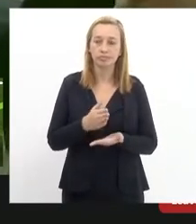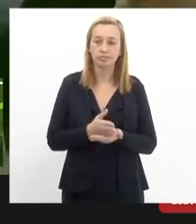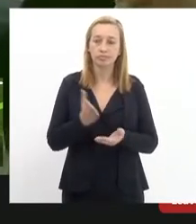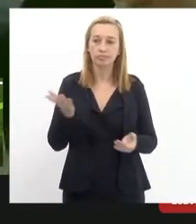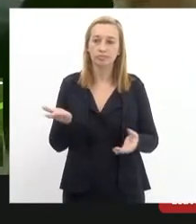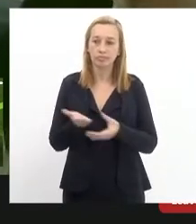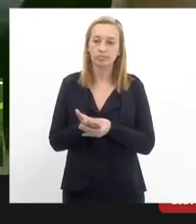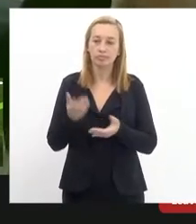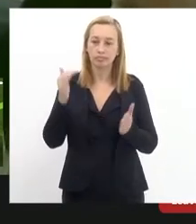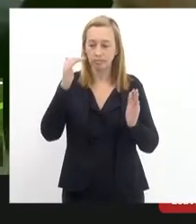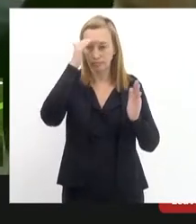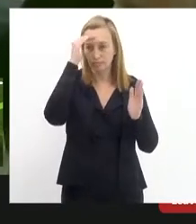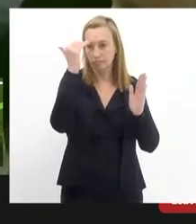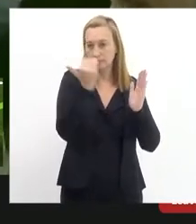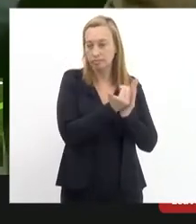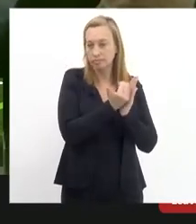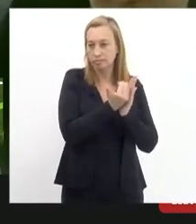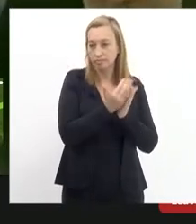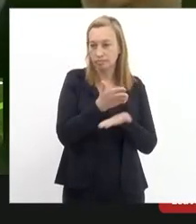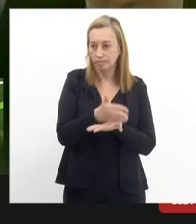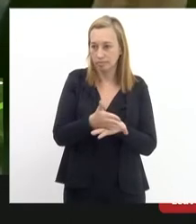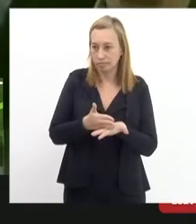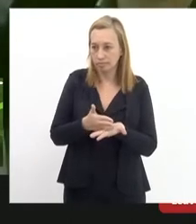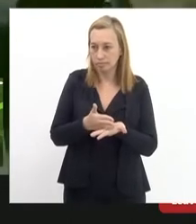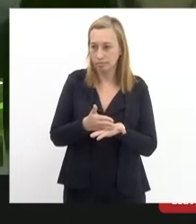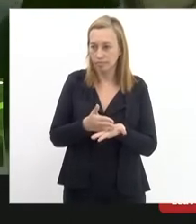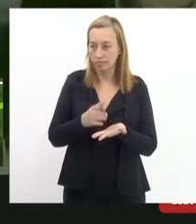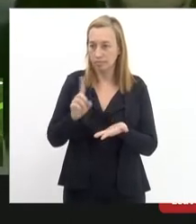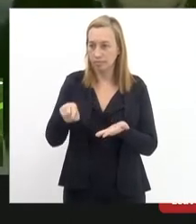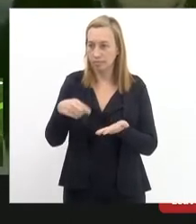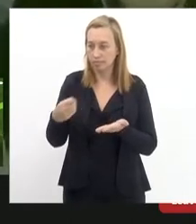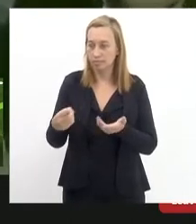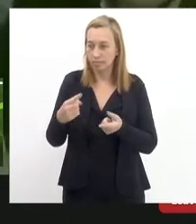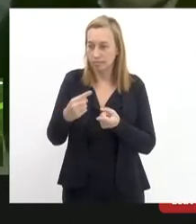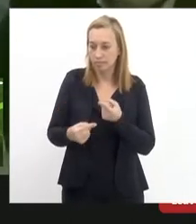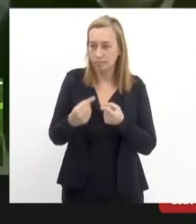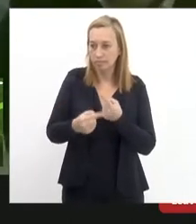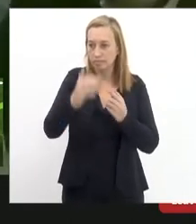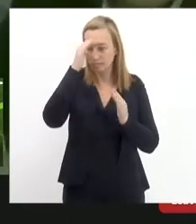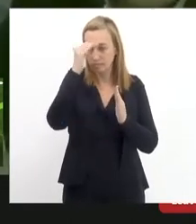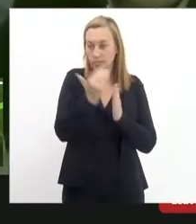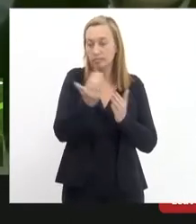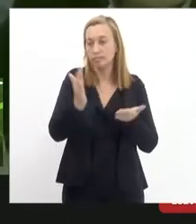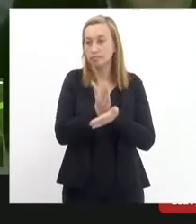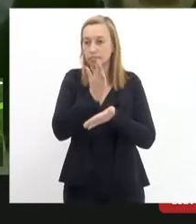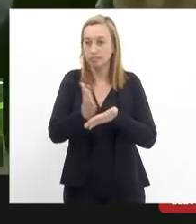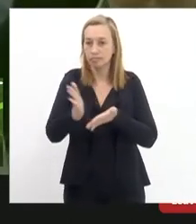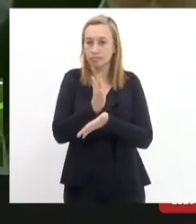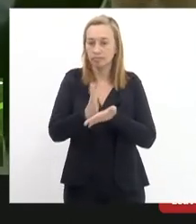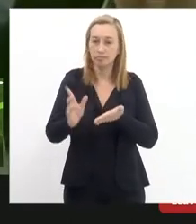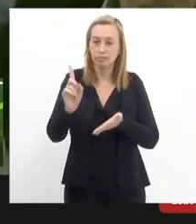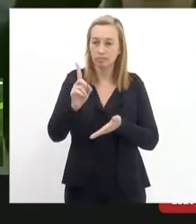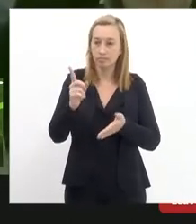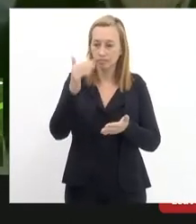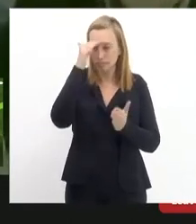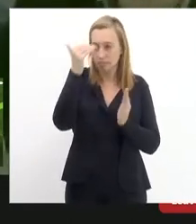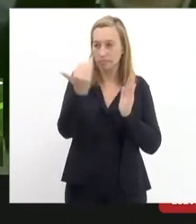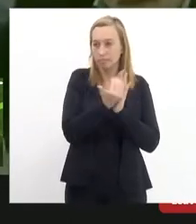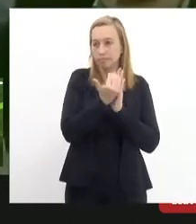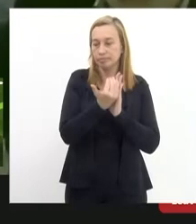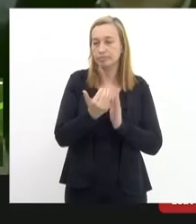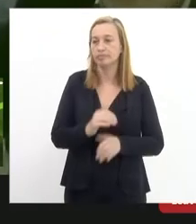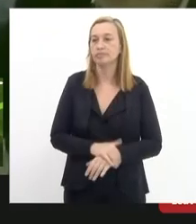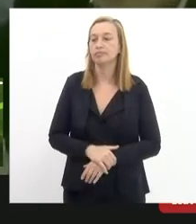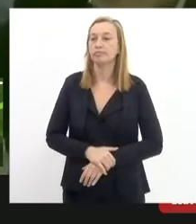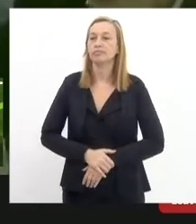foi cumprida parte que foi parcialmente cumprida e alguns pontos que ainda se encontram em inadimplentes quanto ao